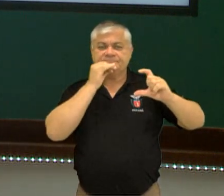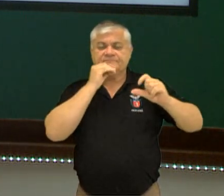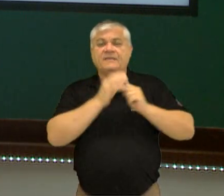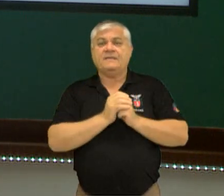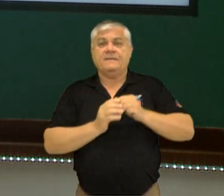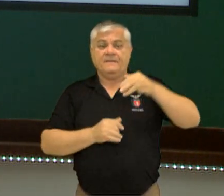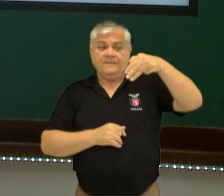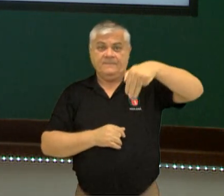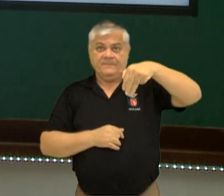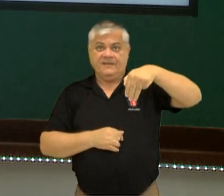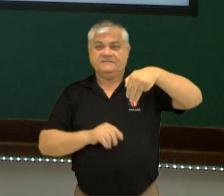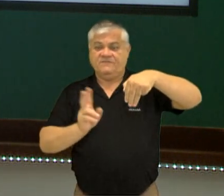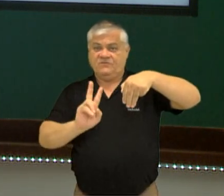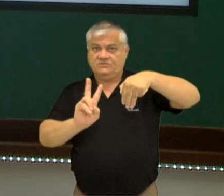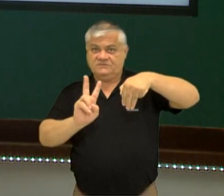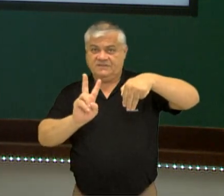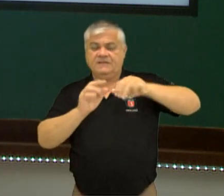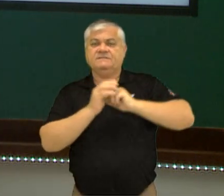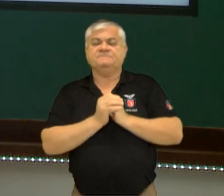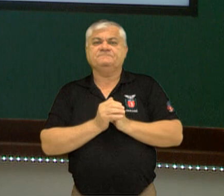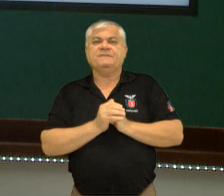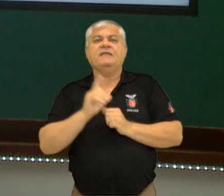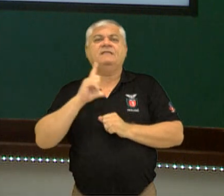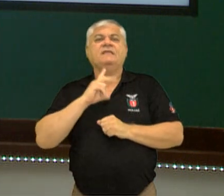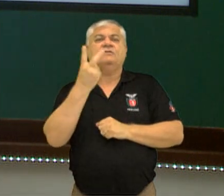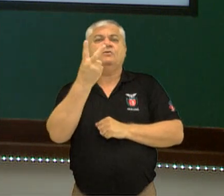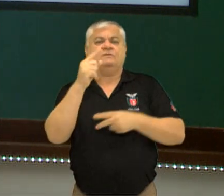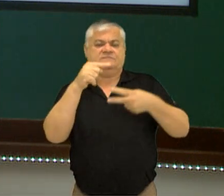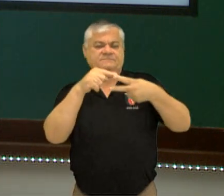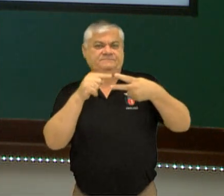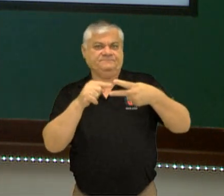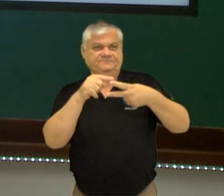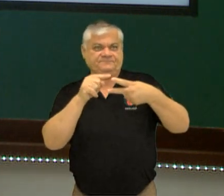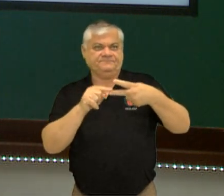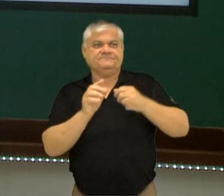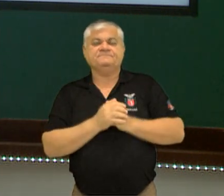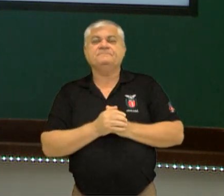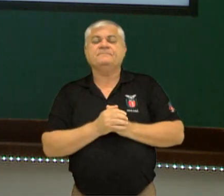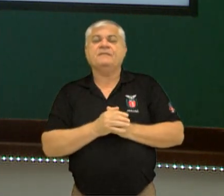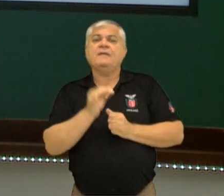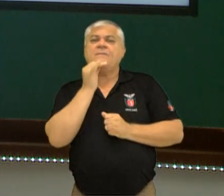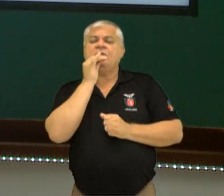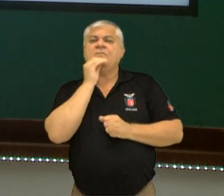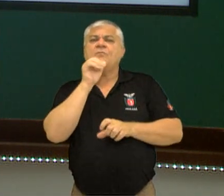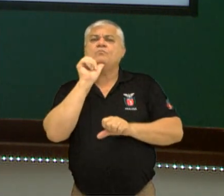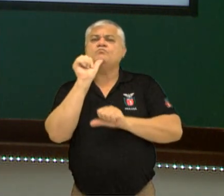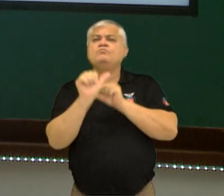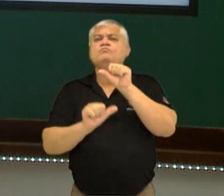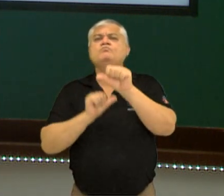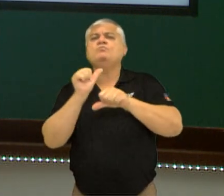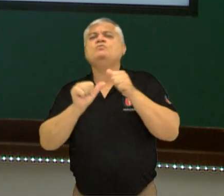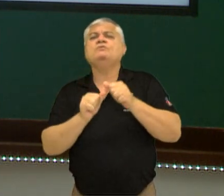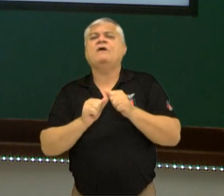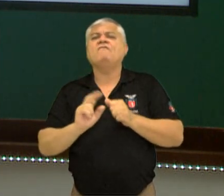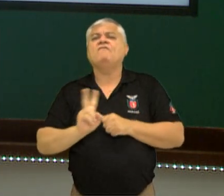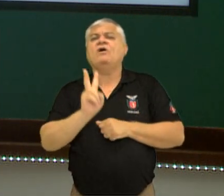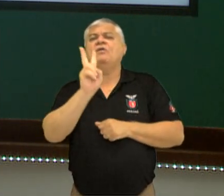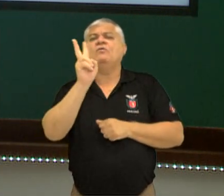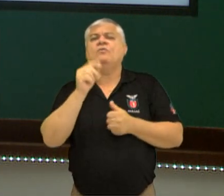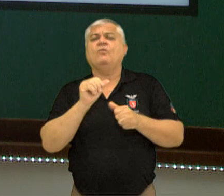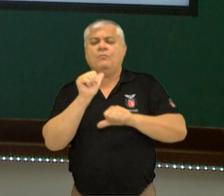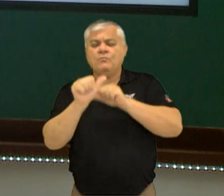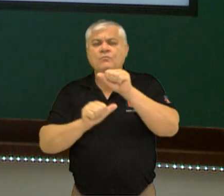nós temos duas aplicações básicas aqui delas. Primeiro, quando existe mudança nesse valor, ou seja,